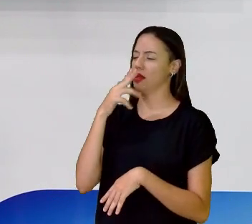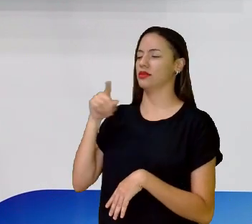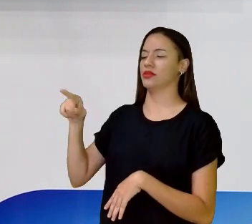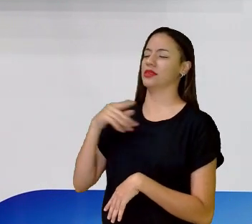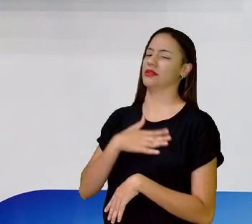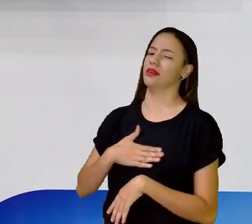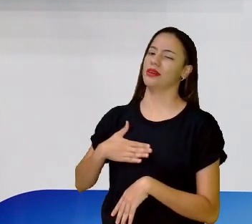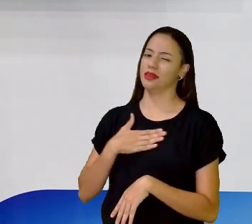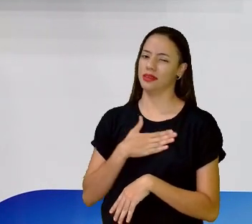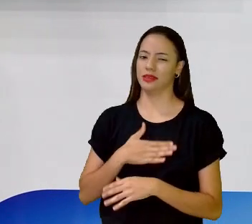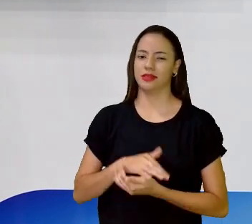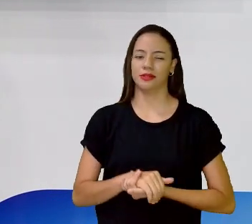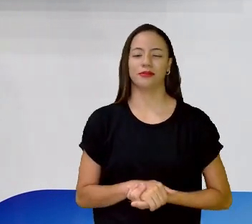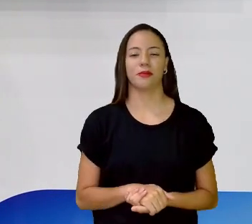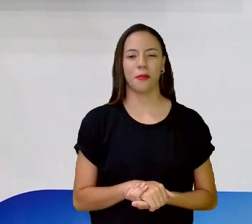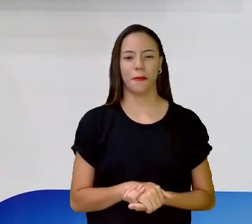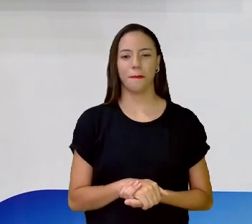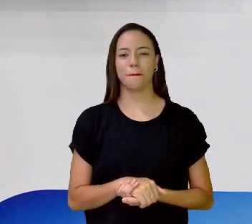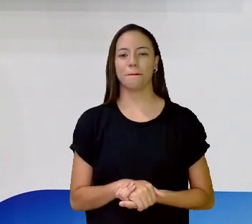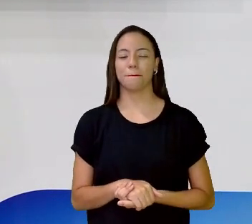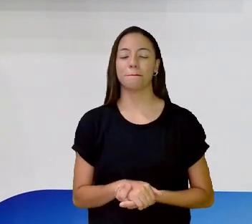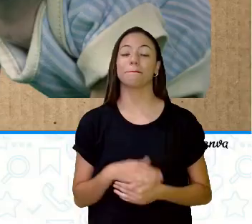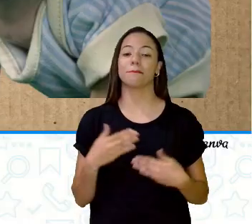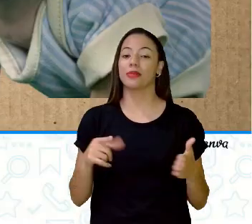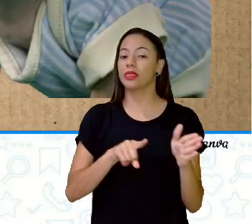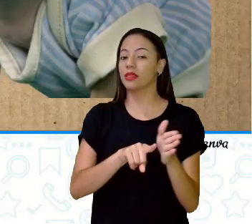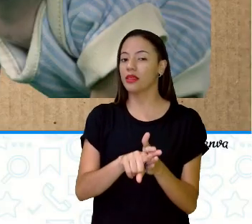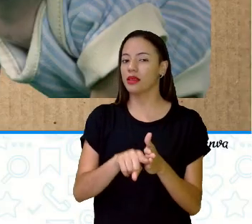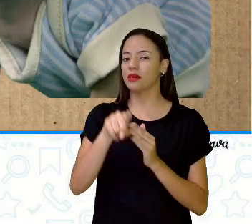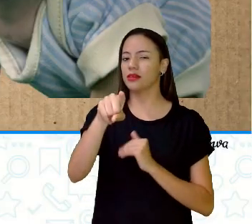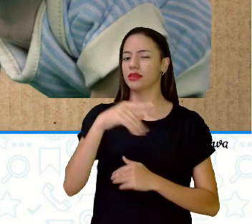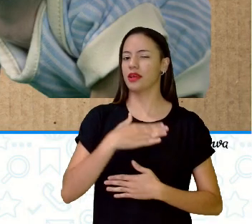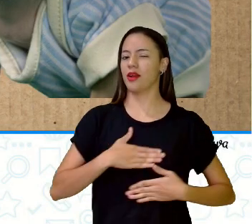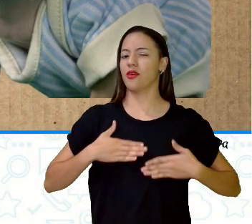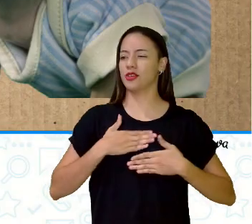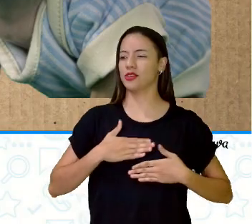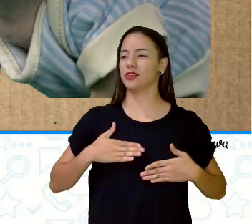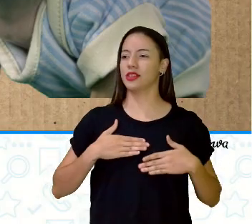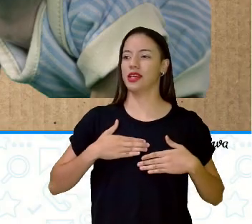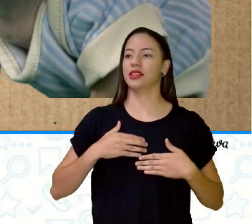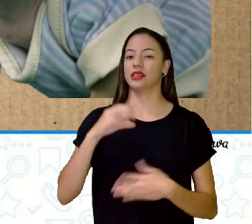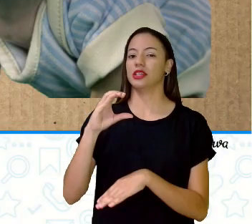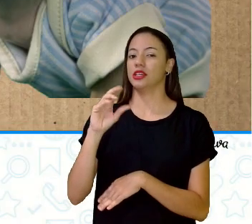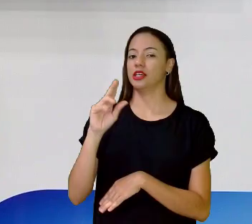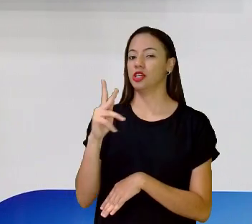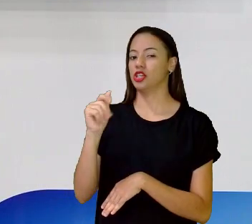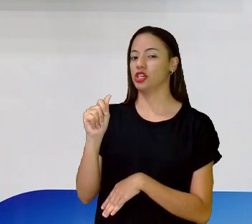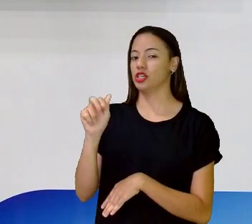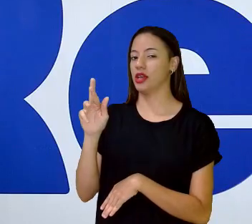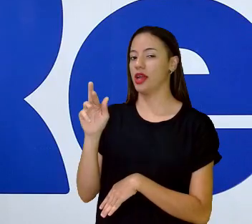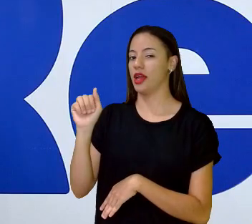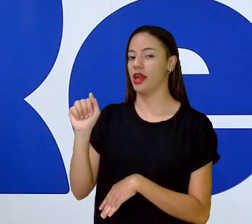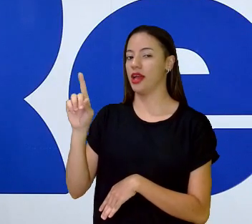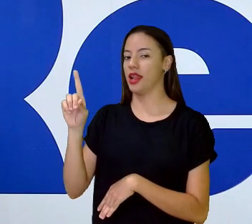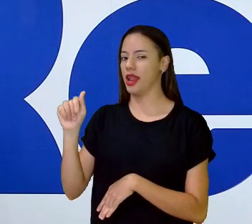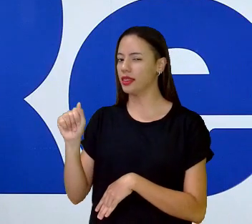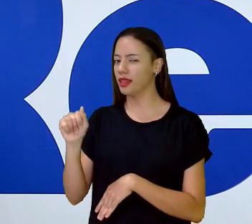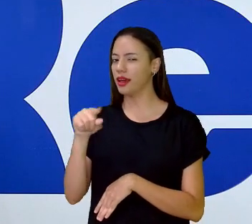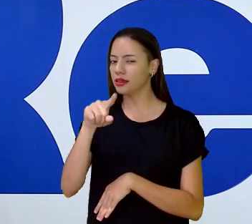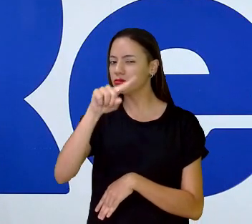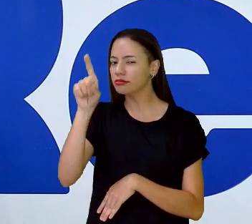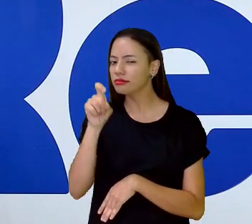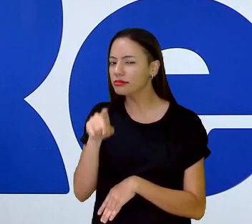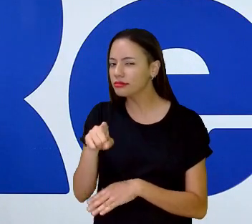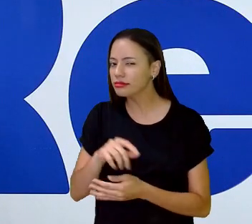Tomara. Vamos ver. Ó só, a pergunta é, você gosta de charada? Gosto, não sei se vou acertar, mas eu gosto.